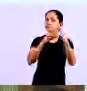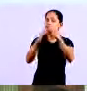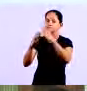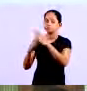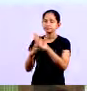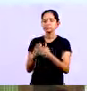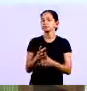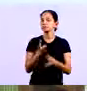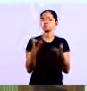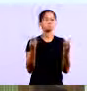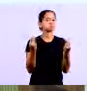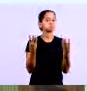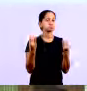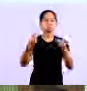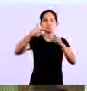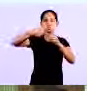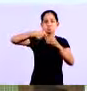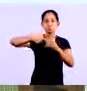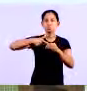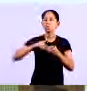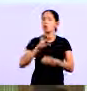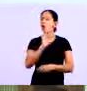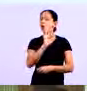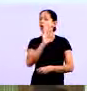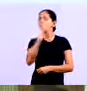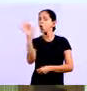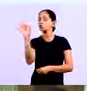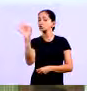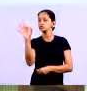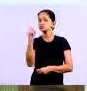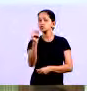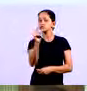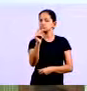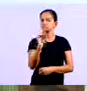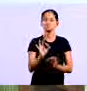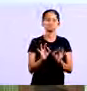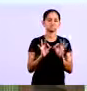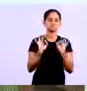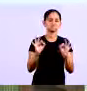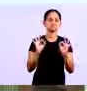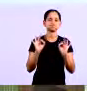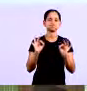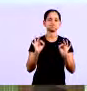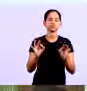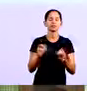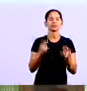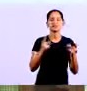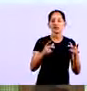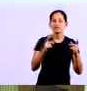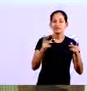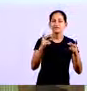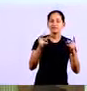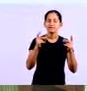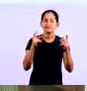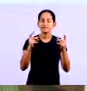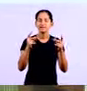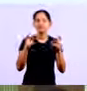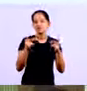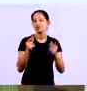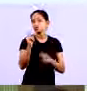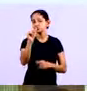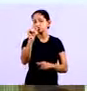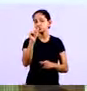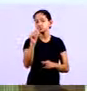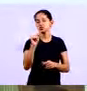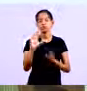dois milhões de litros de combustível por exemplo por dia você imagina o volume de dinheiro que o negócio deve dar um litro de combustível é dois reais três reais então dá um volume muito grande de dinheiro